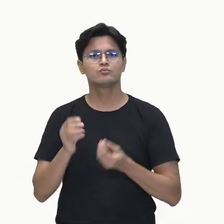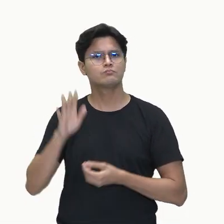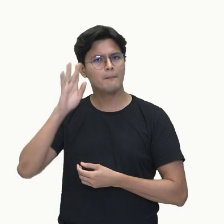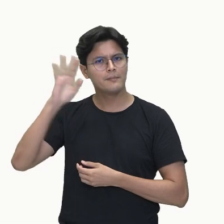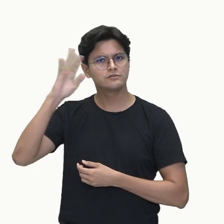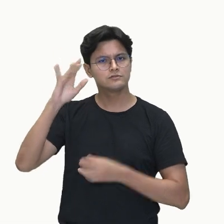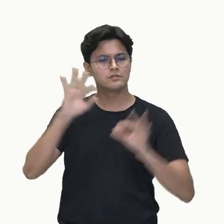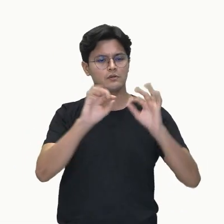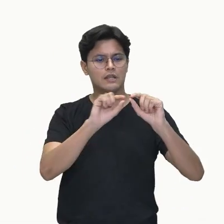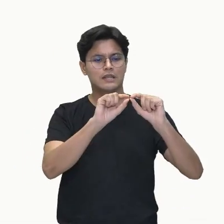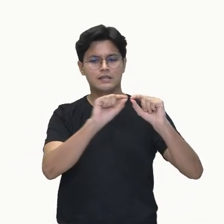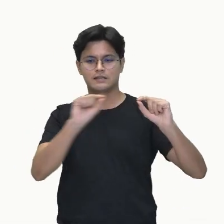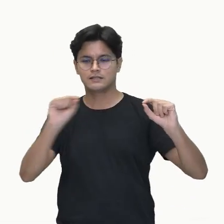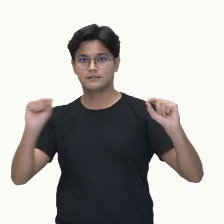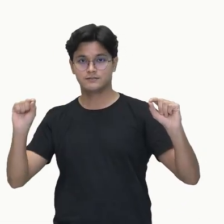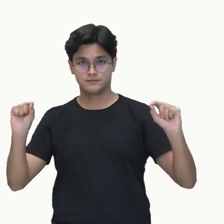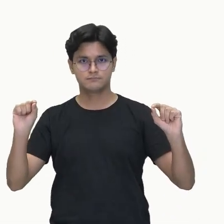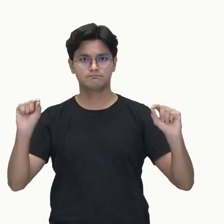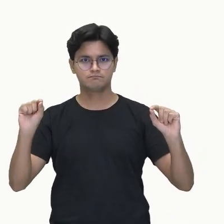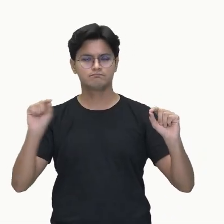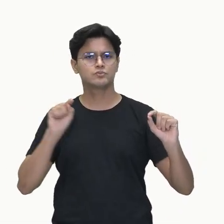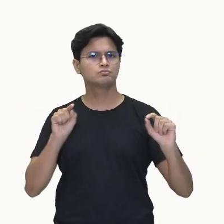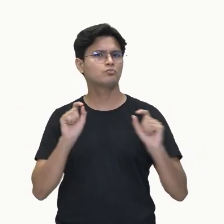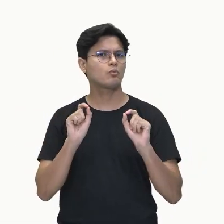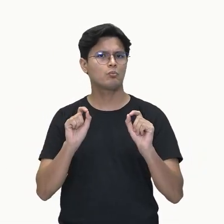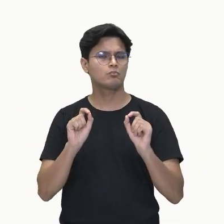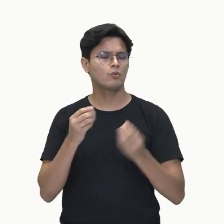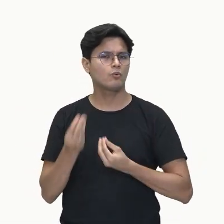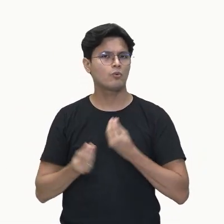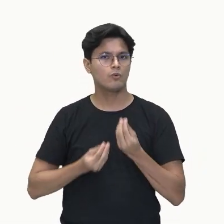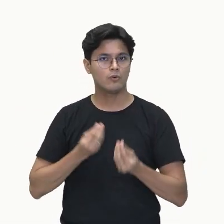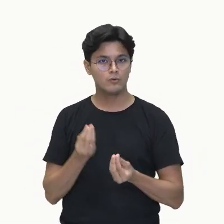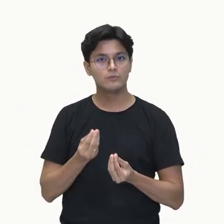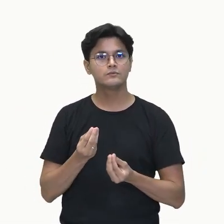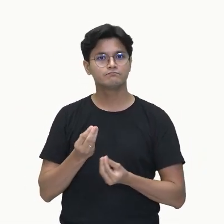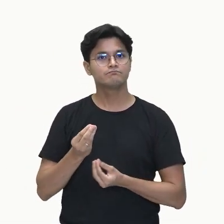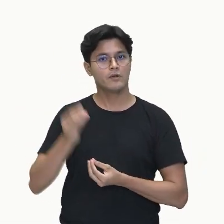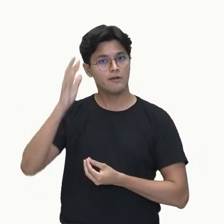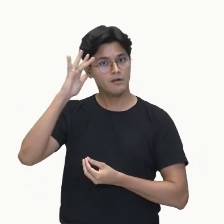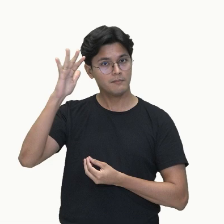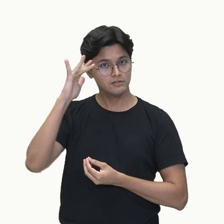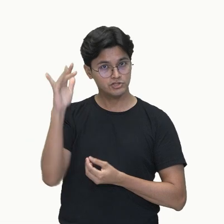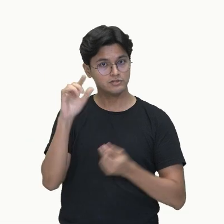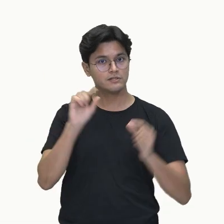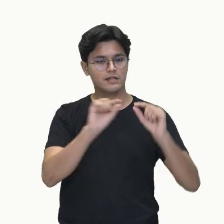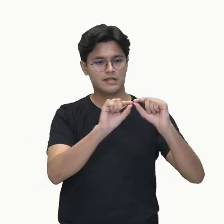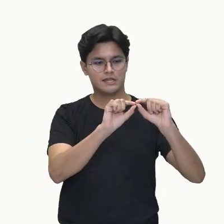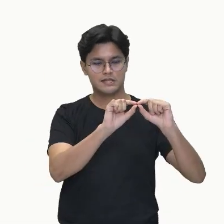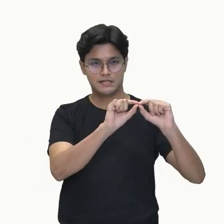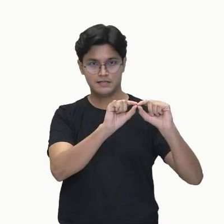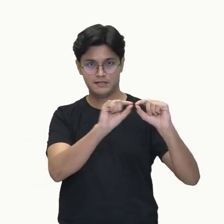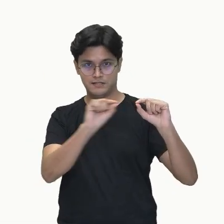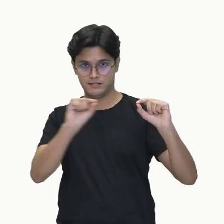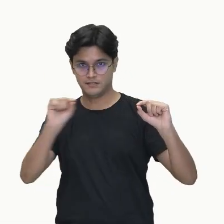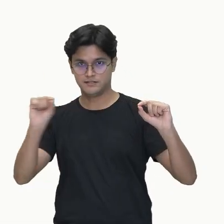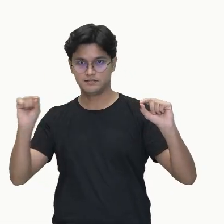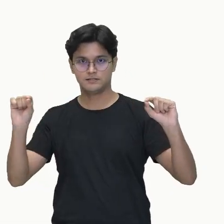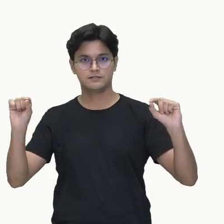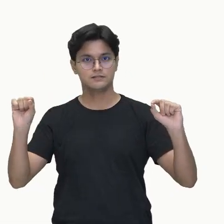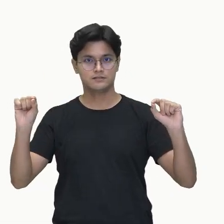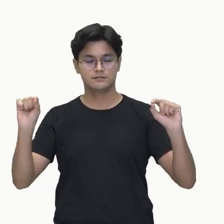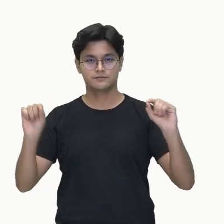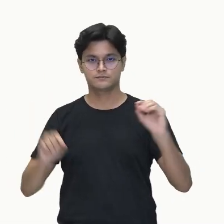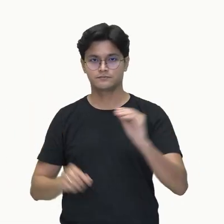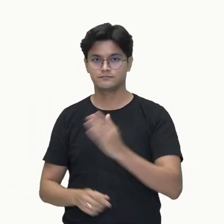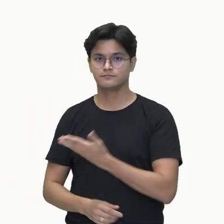plano imaginário? Você vai traçar uma linha horizontal na dupla.